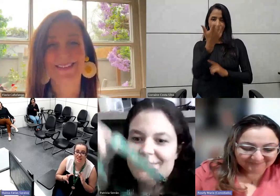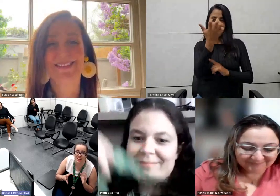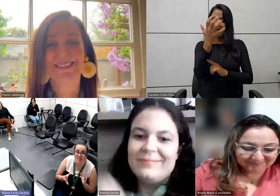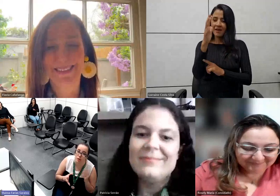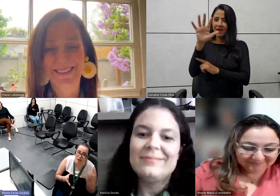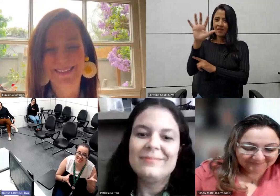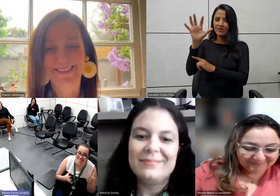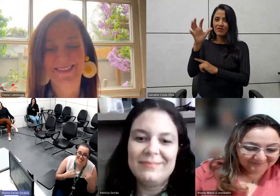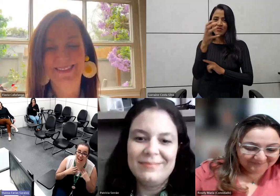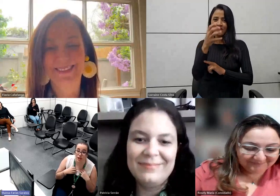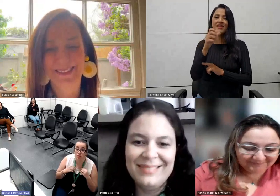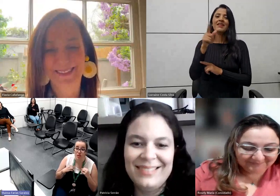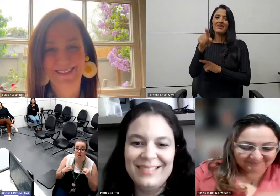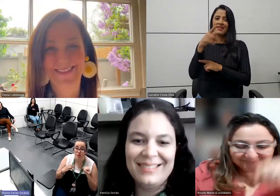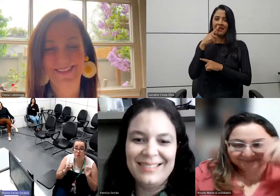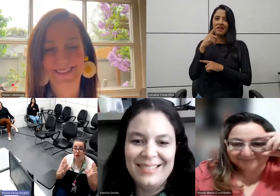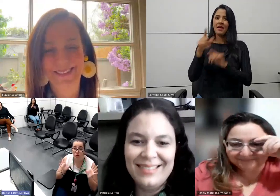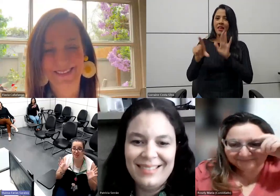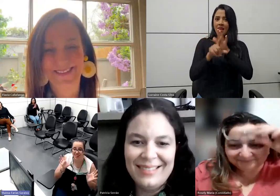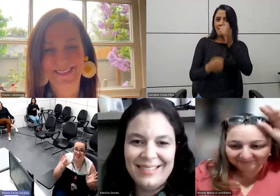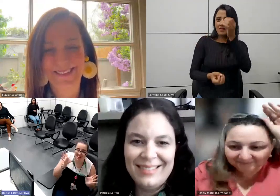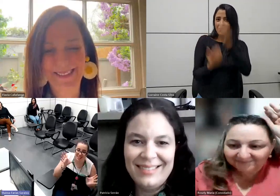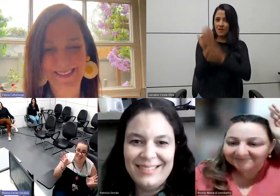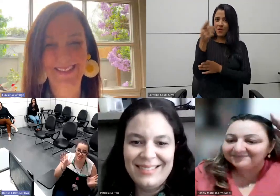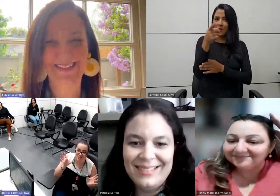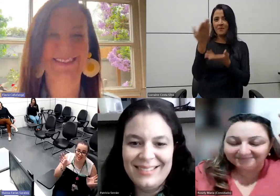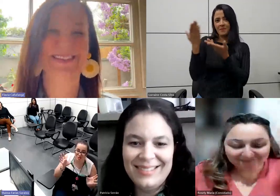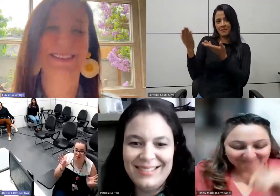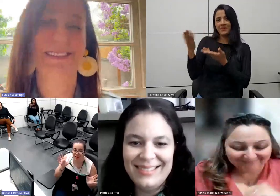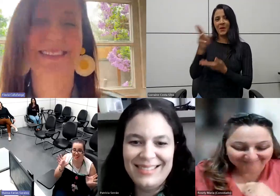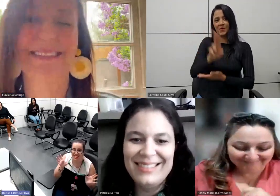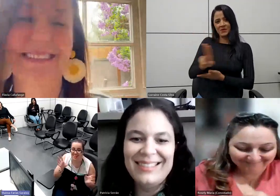e que a Patrícia está, eu também estou com o meu aqui,